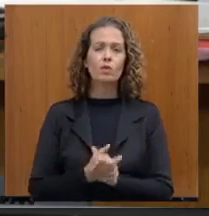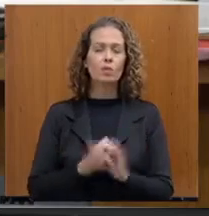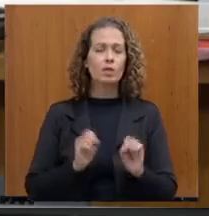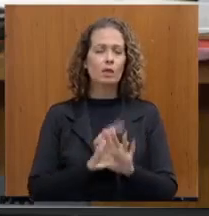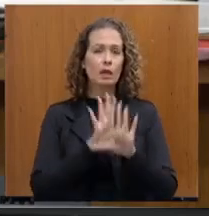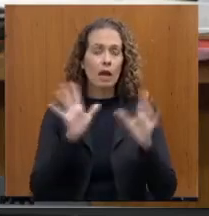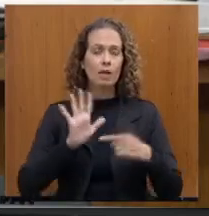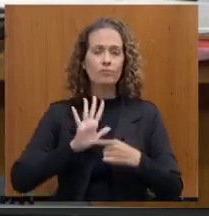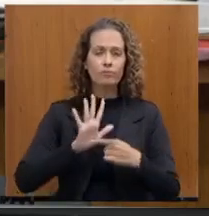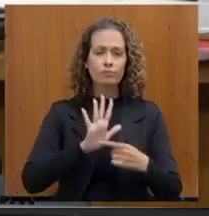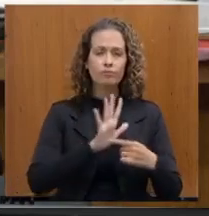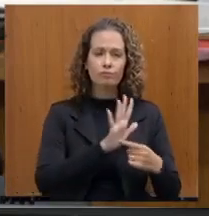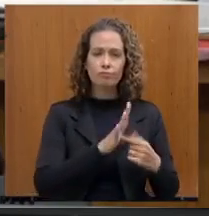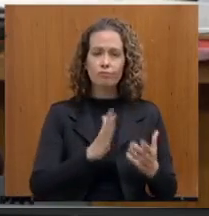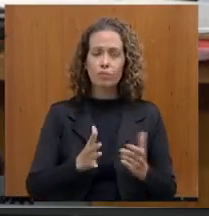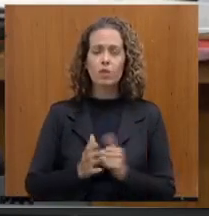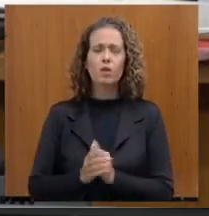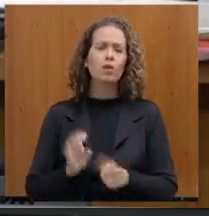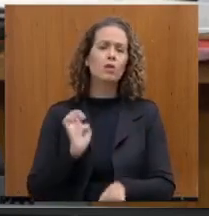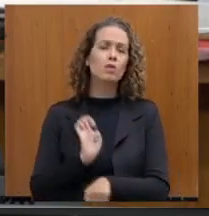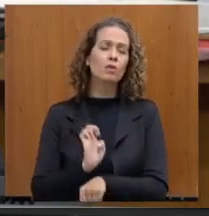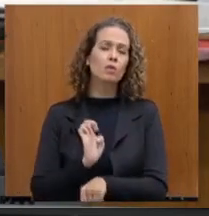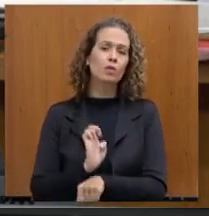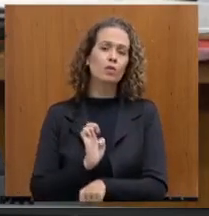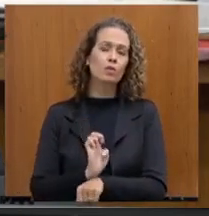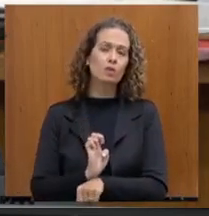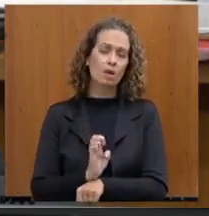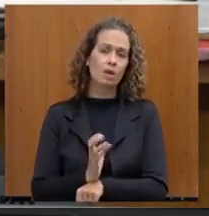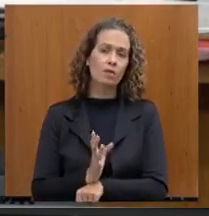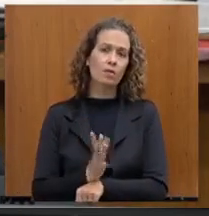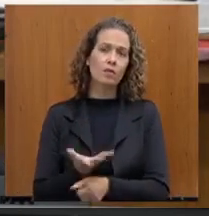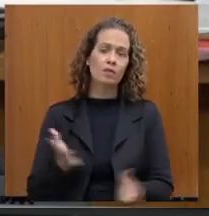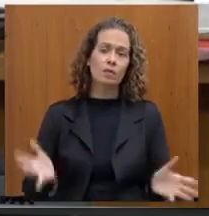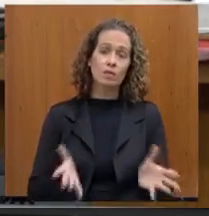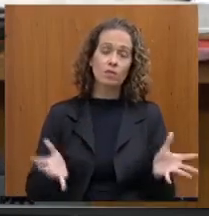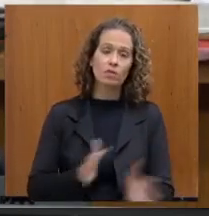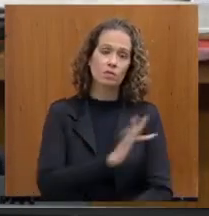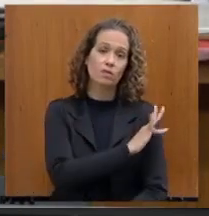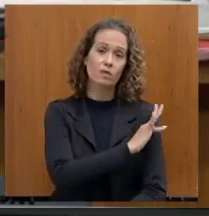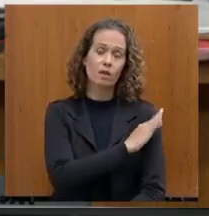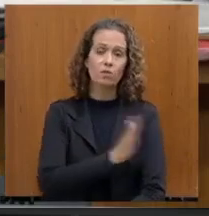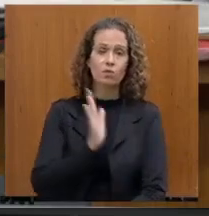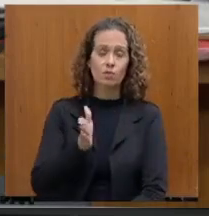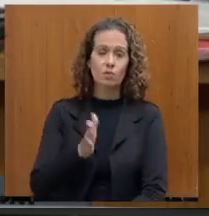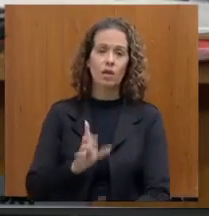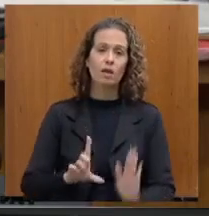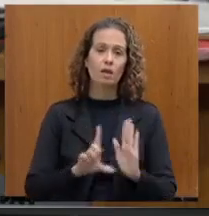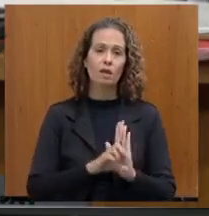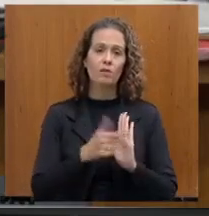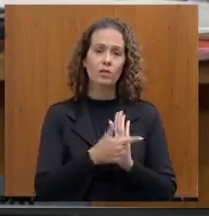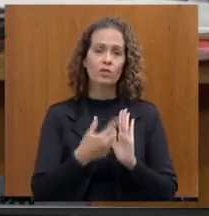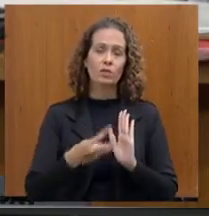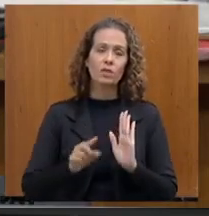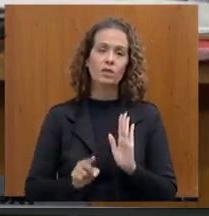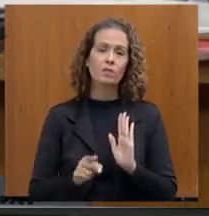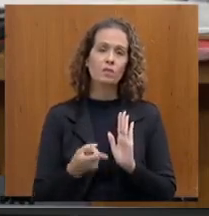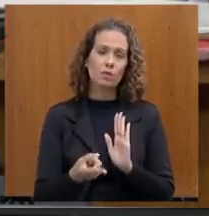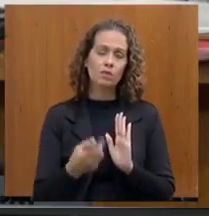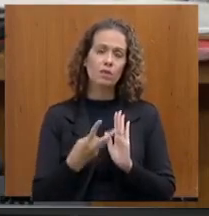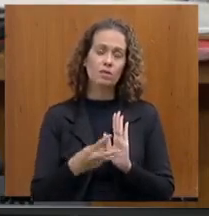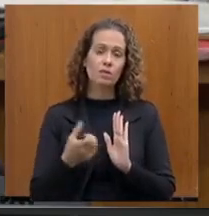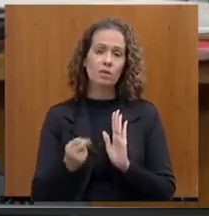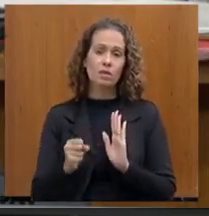fiscais, o Estado, aqui foi aprovada a Lei 23.385, de 2019,